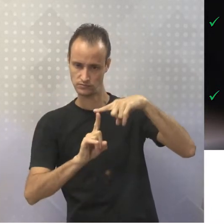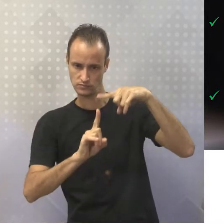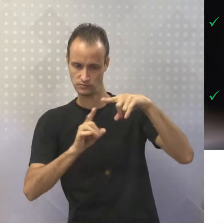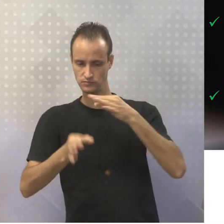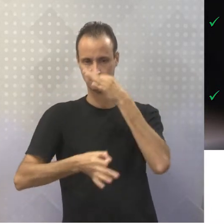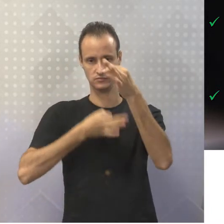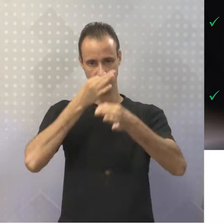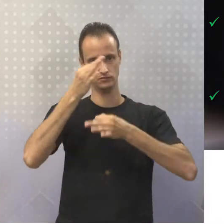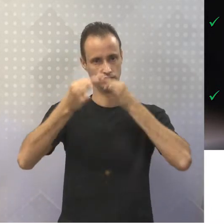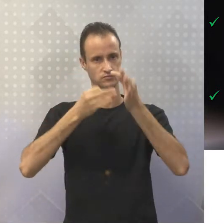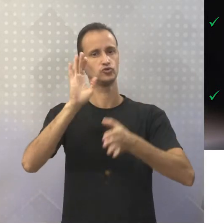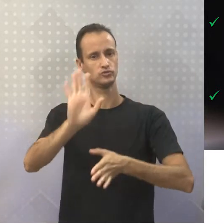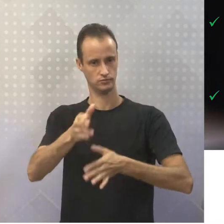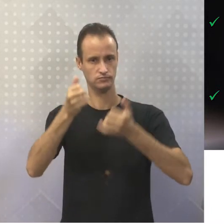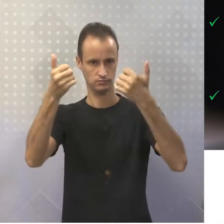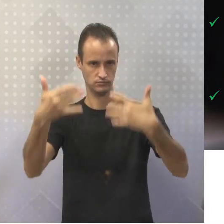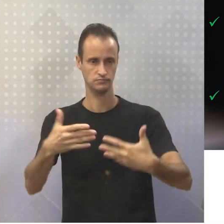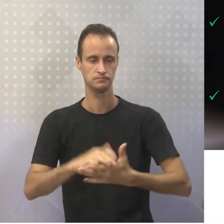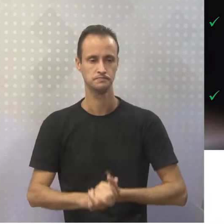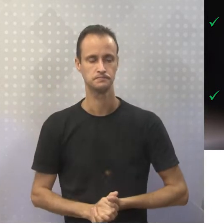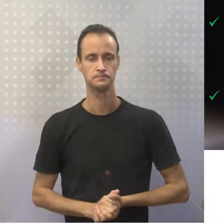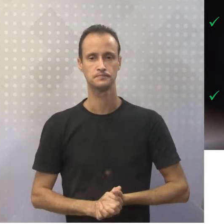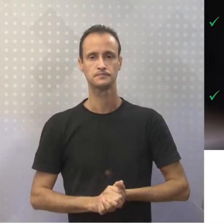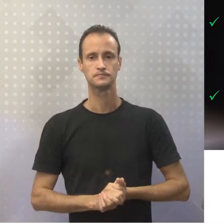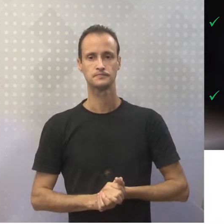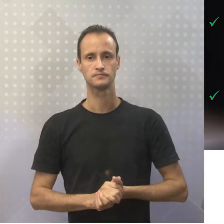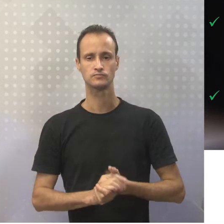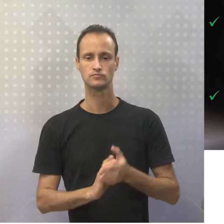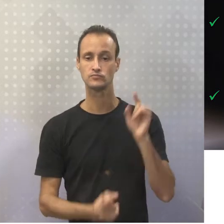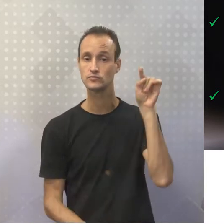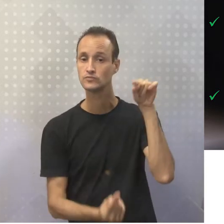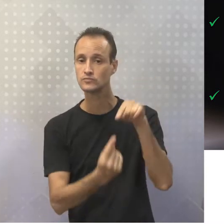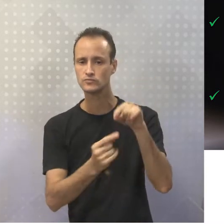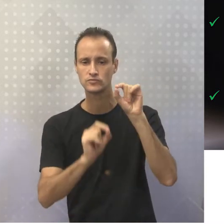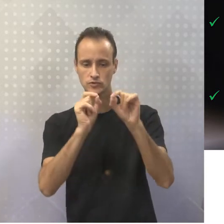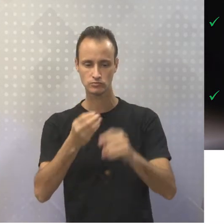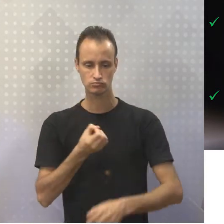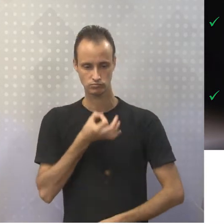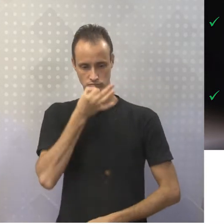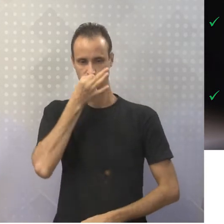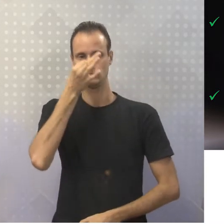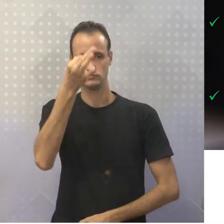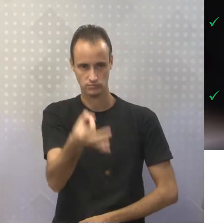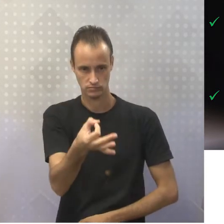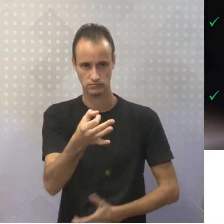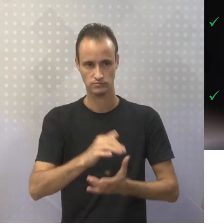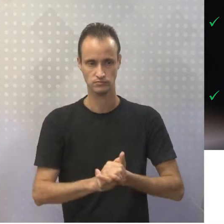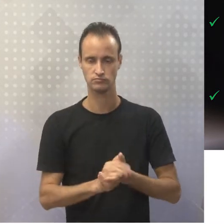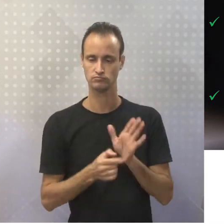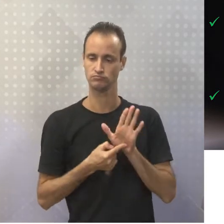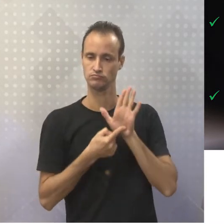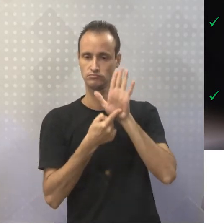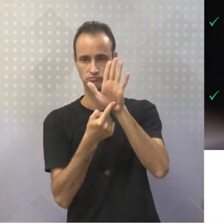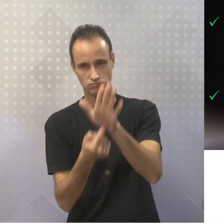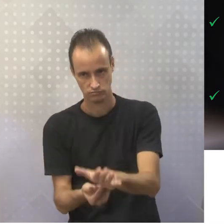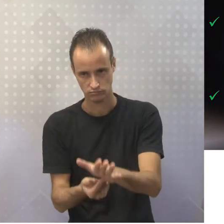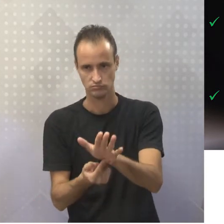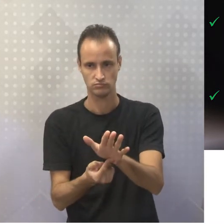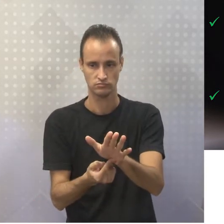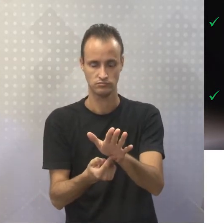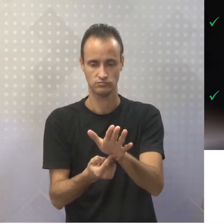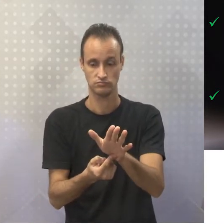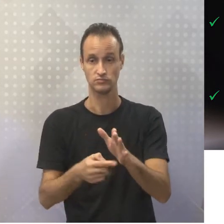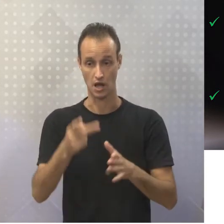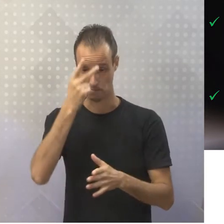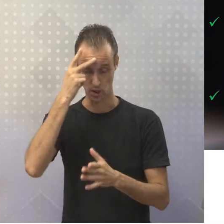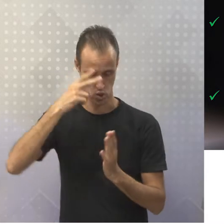argumentativa, como eu já falei para vocês. Dependendo como função emitir opinião. Isto é, apresentar para